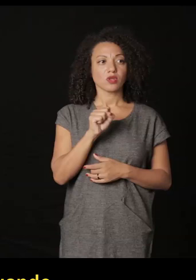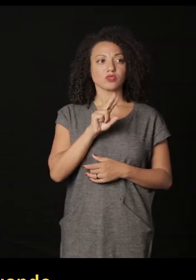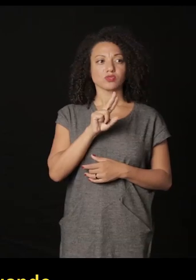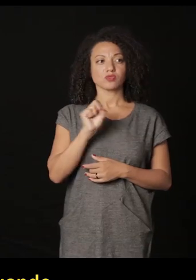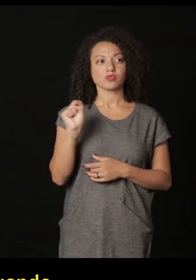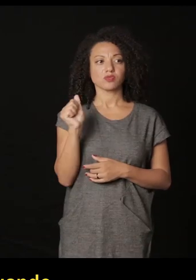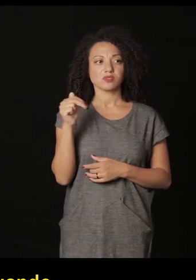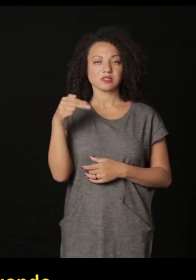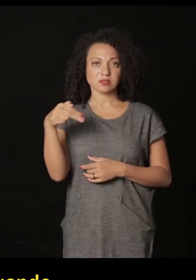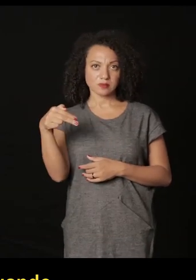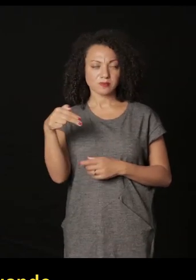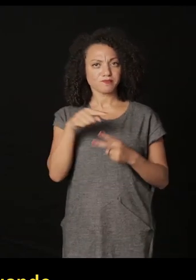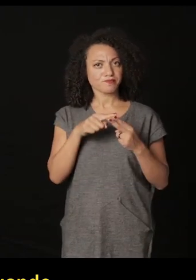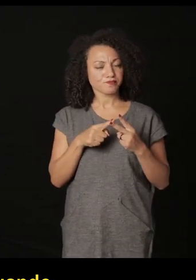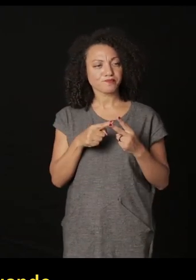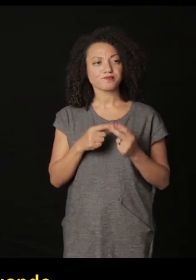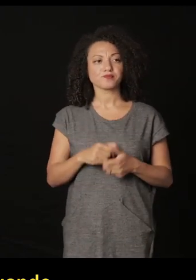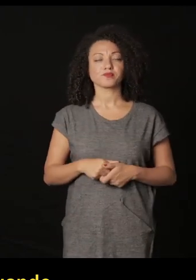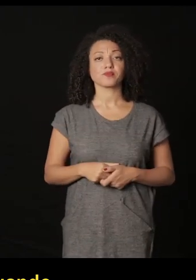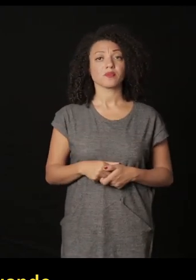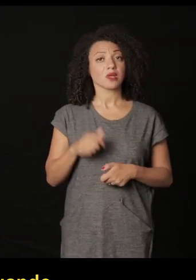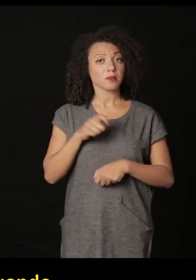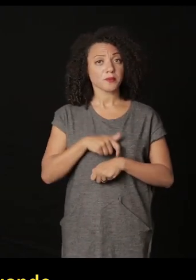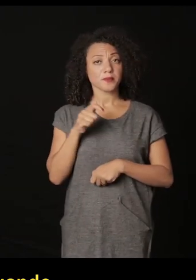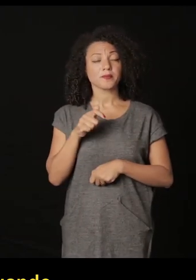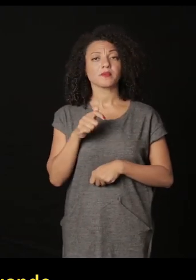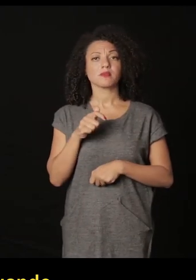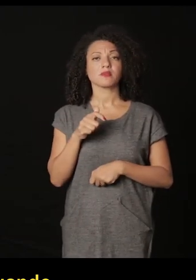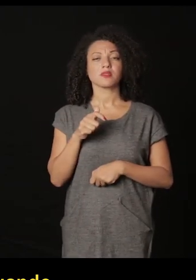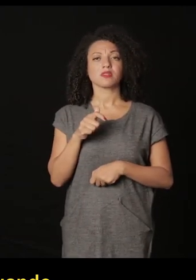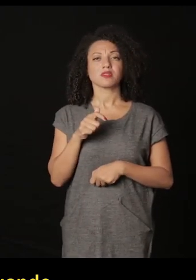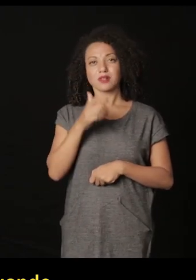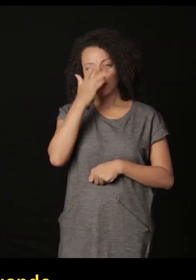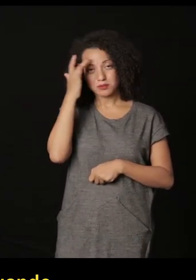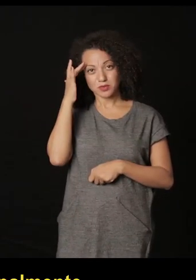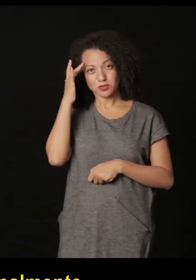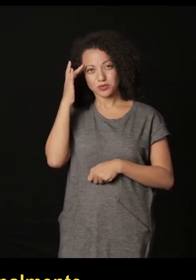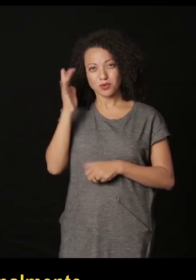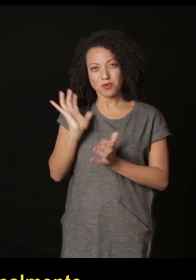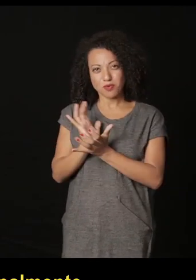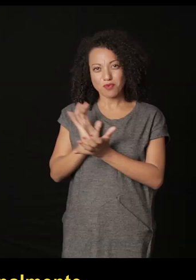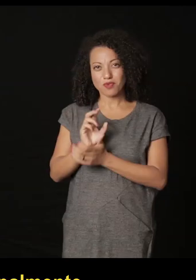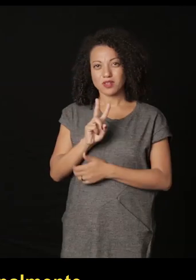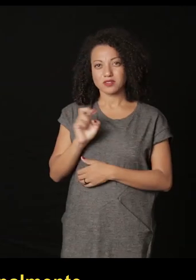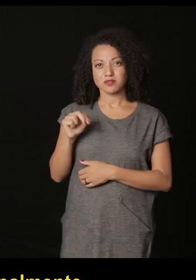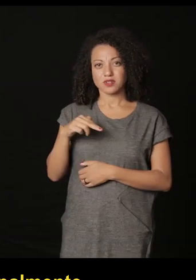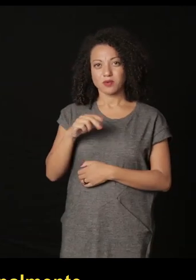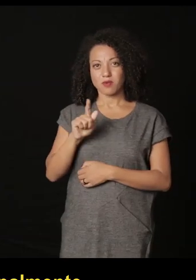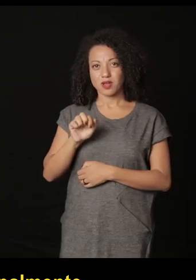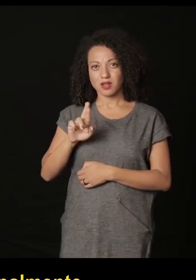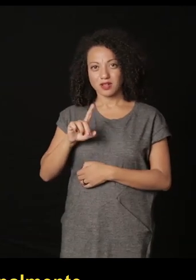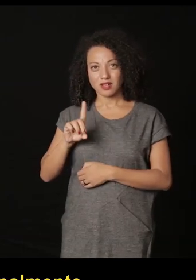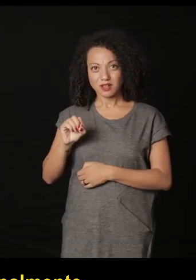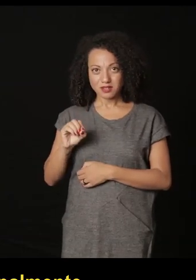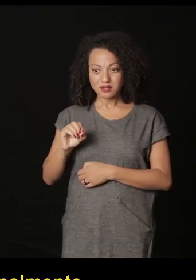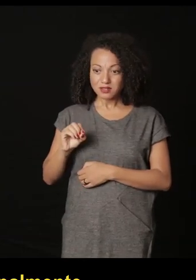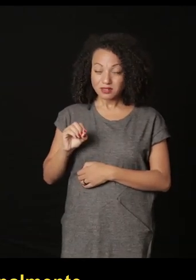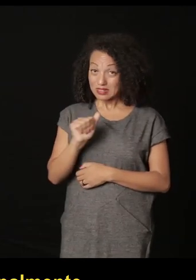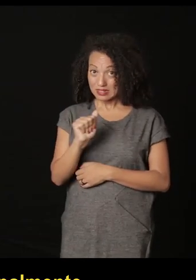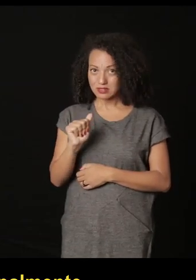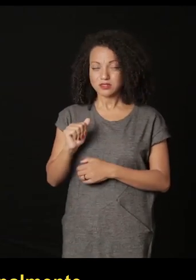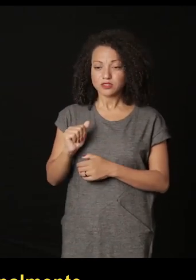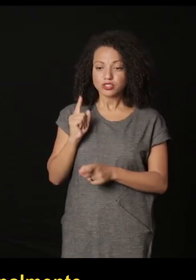é quando os post-vanguardias redescubren a fotografia ou retrabalhan com a fotografia